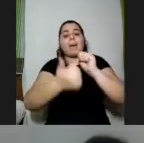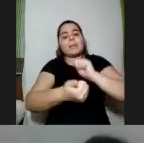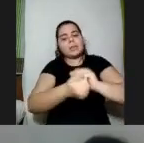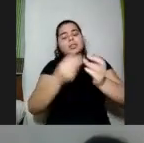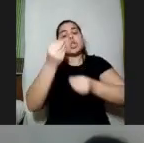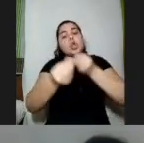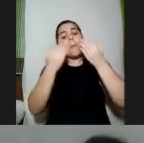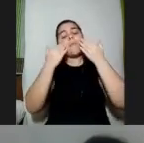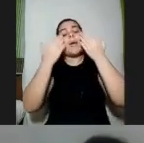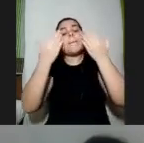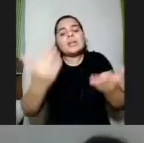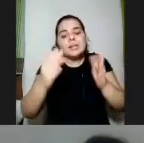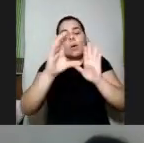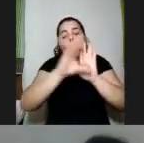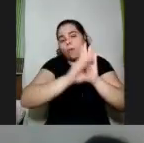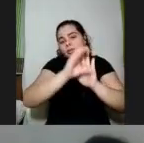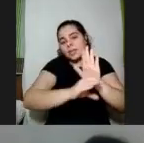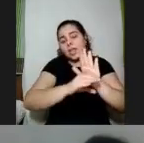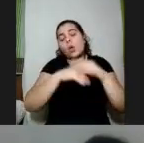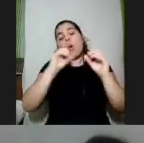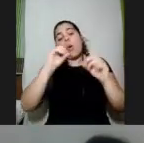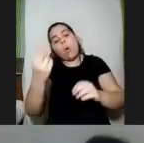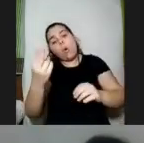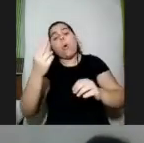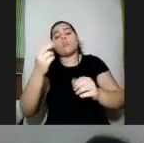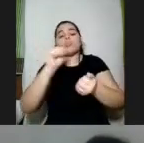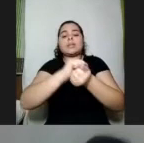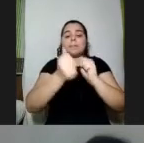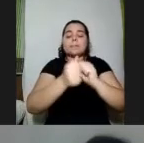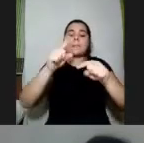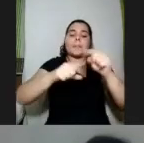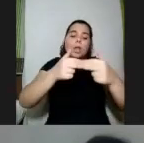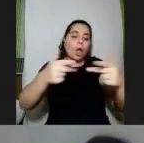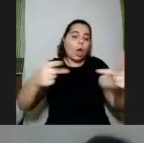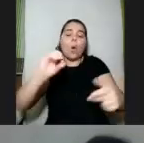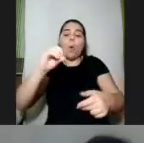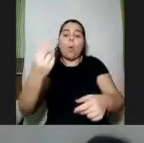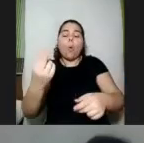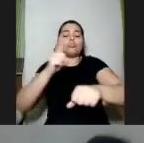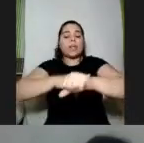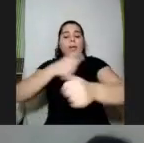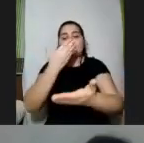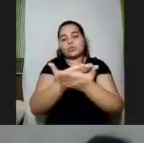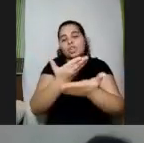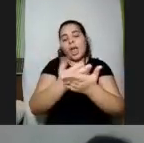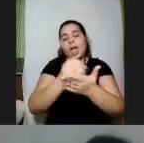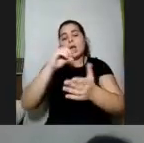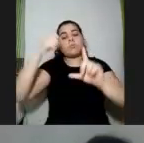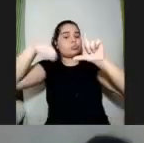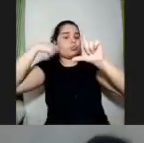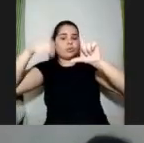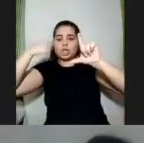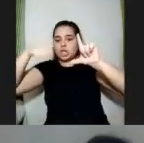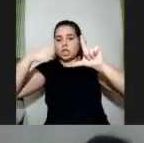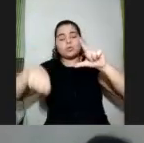conceito no material no número de aulas que aquela criança vai ter em apresentar um vídeo uma animação ou um